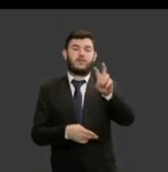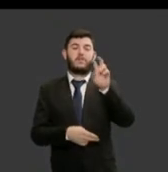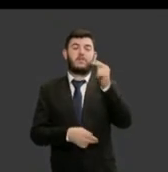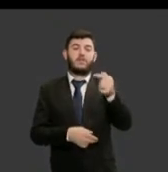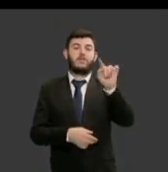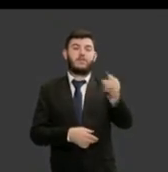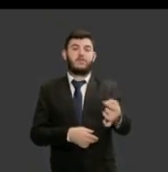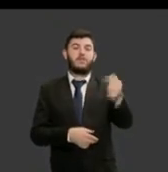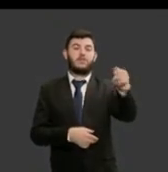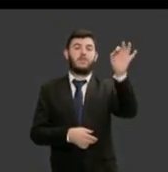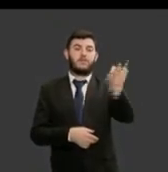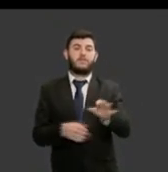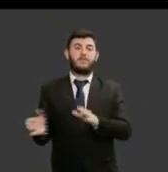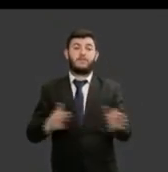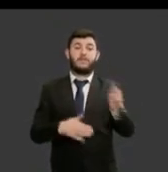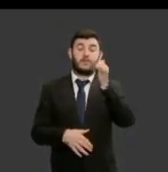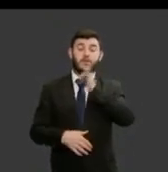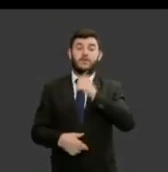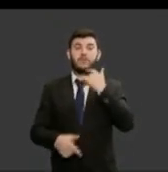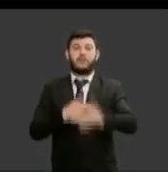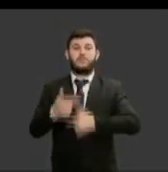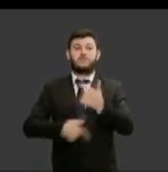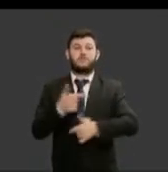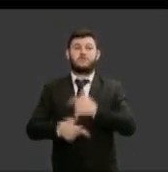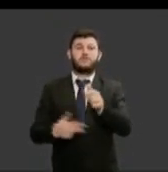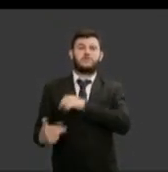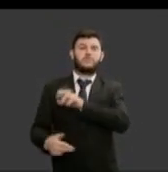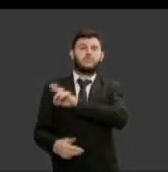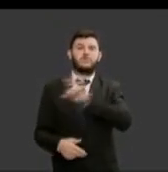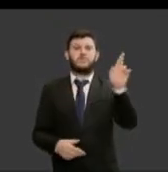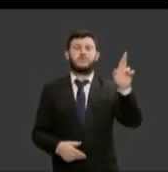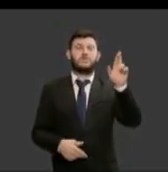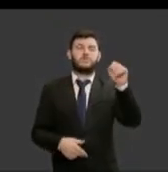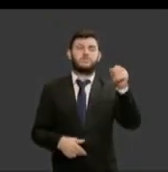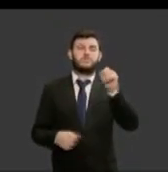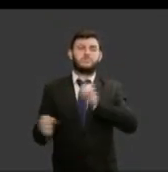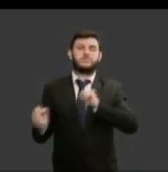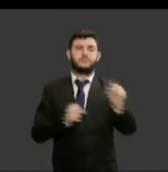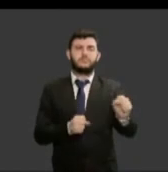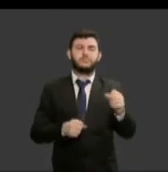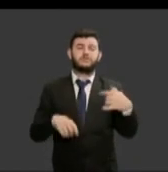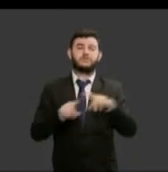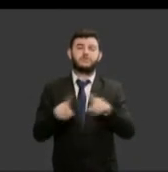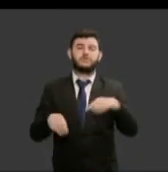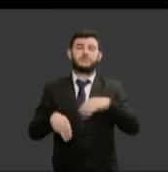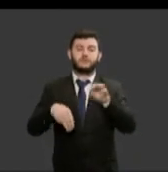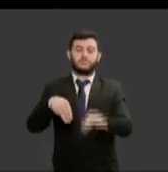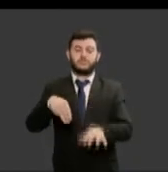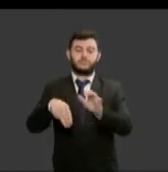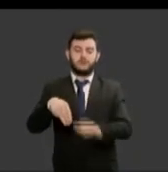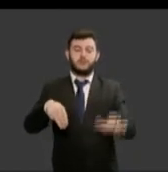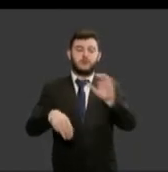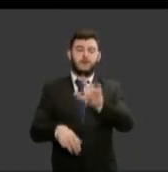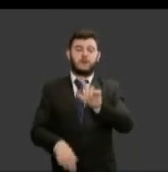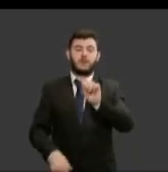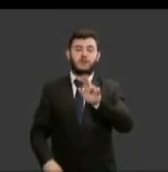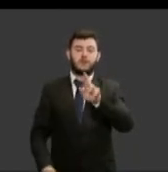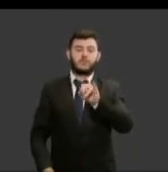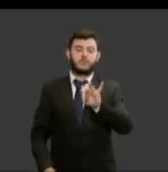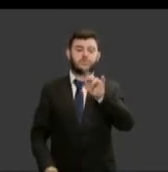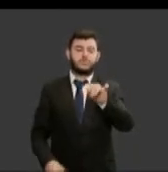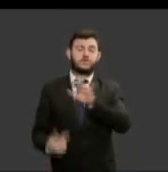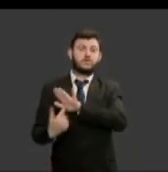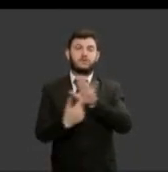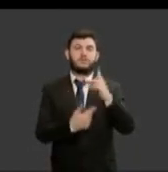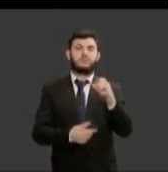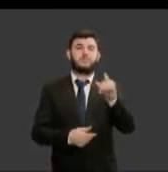mulheres em funções de poder a ministra Laurita já trouxe esses dados também na política apenas